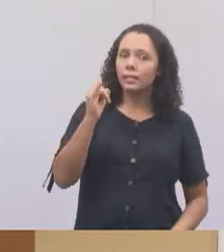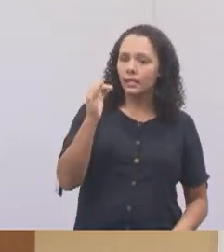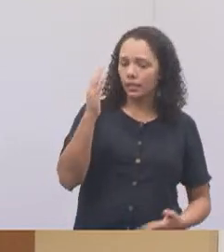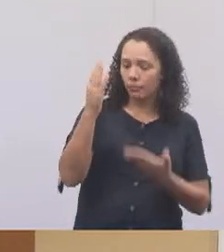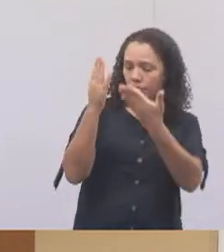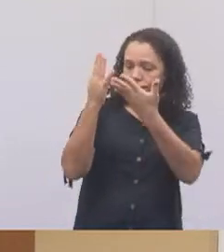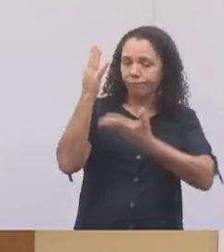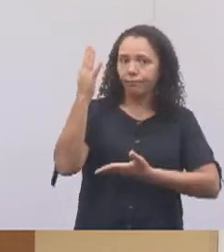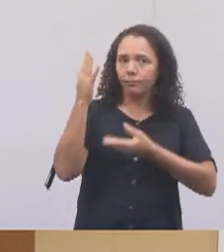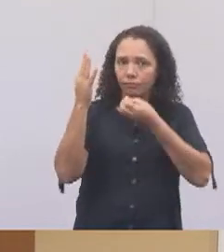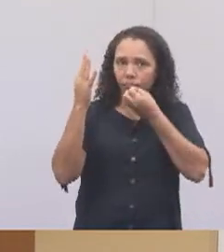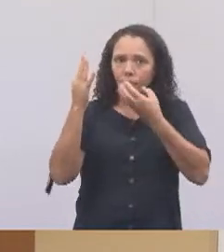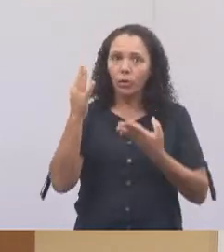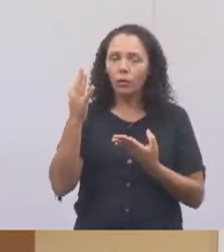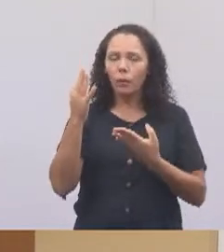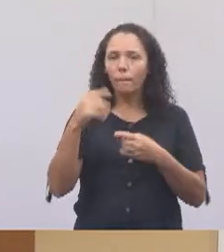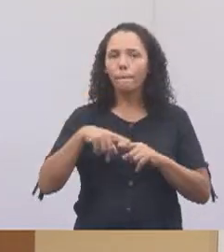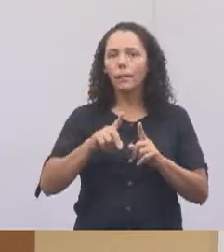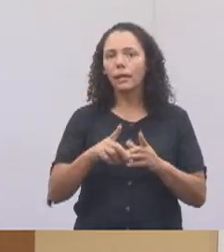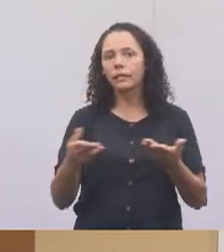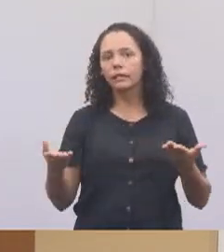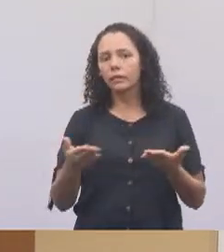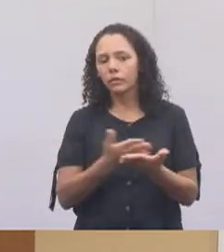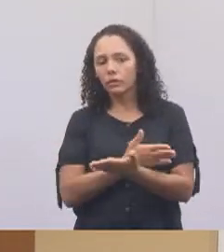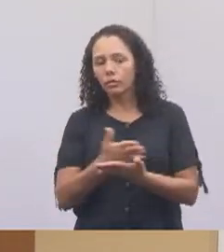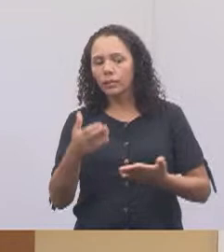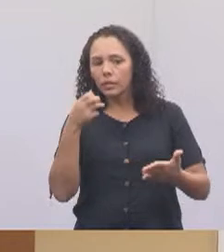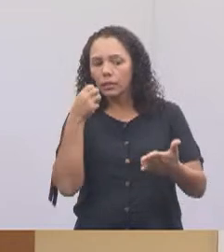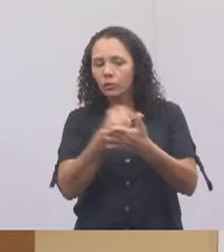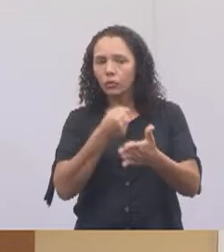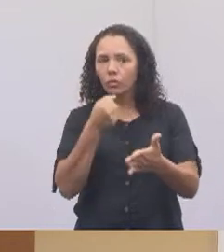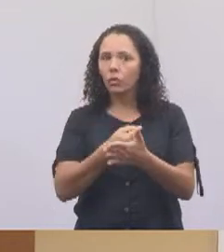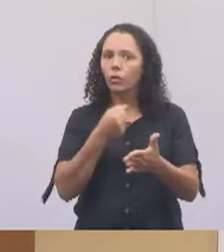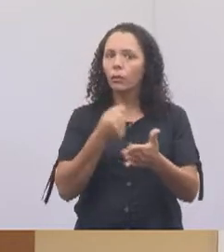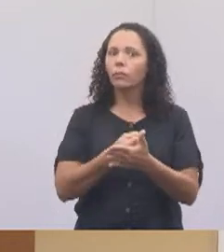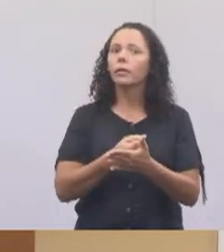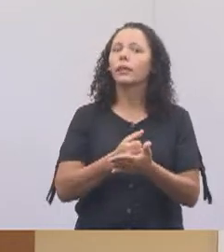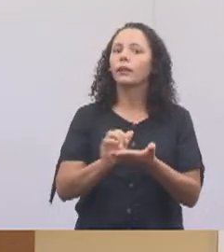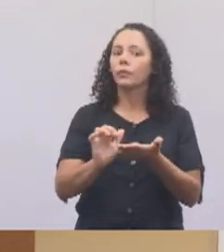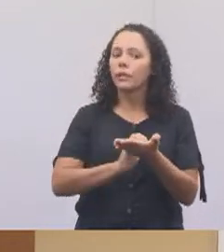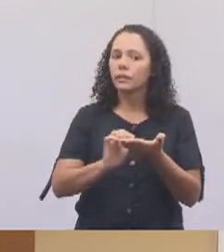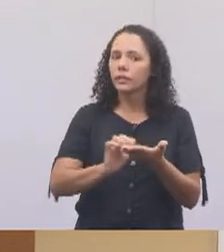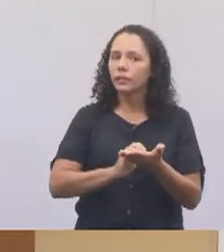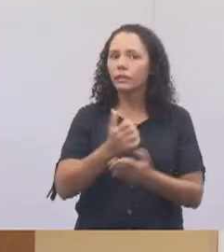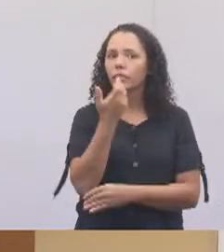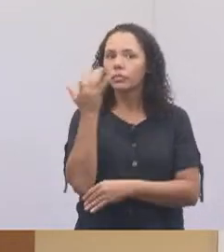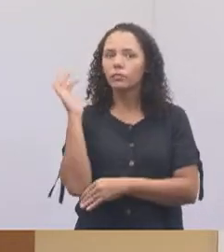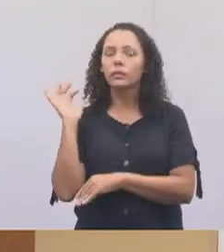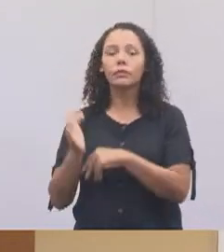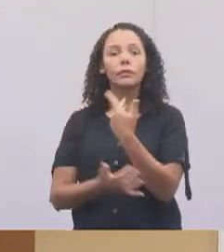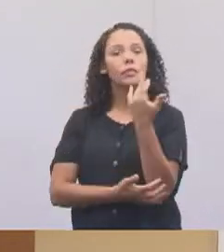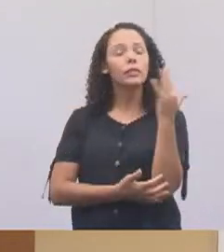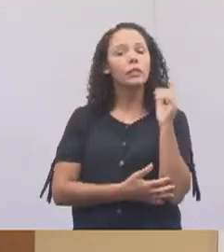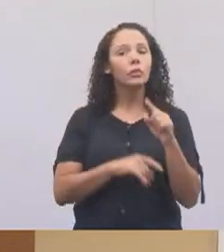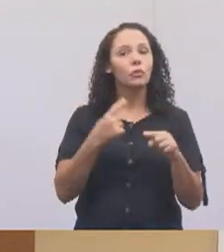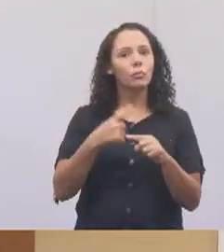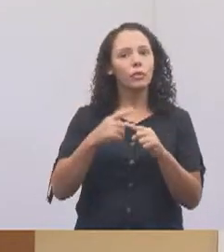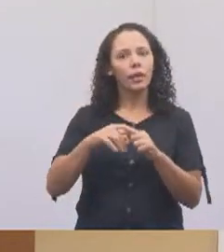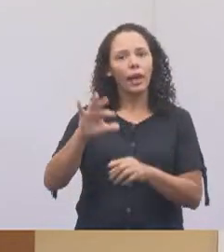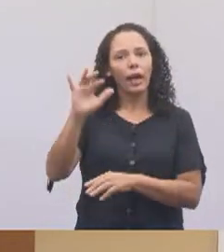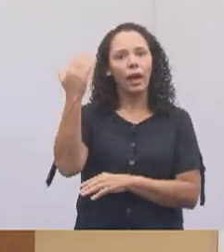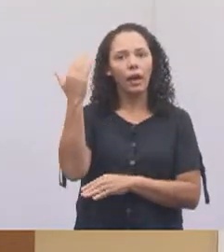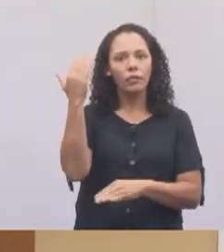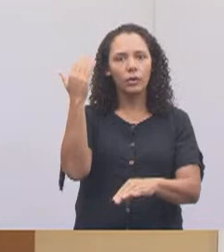cobrança com o meio ambiente, que eu vou começar a fazer, a respeito desses tocos de árvores que estão ficando pela